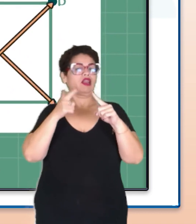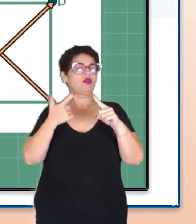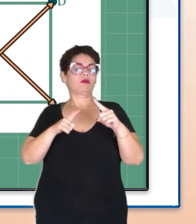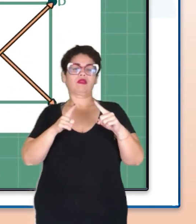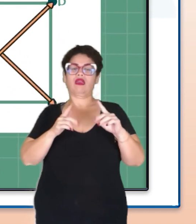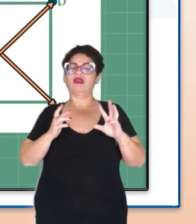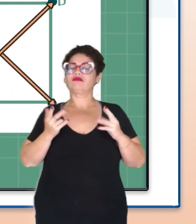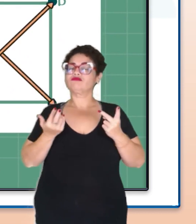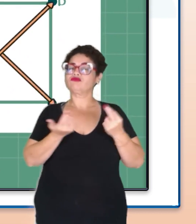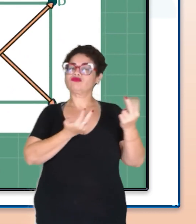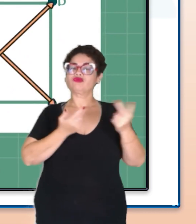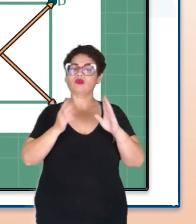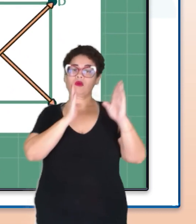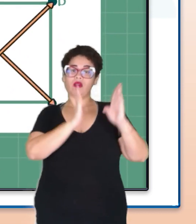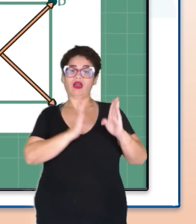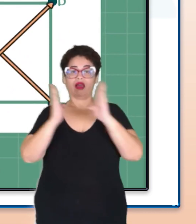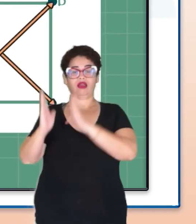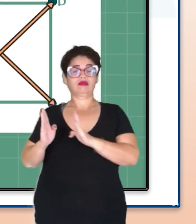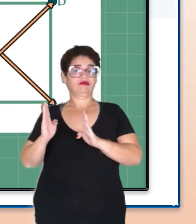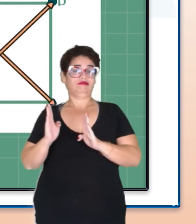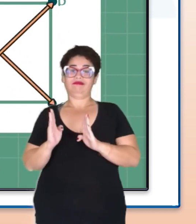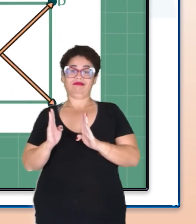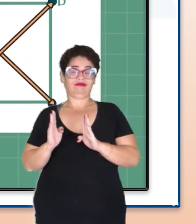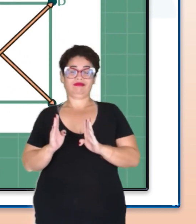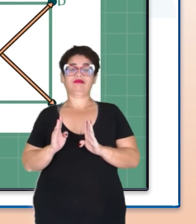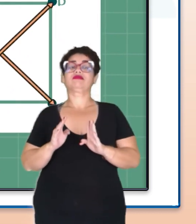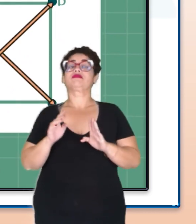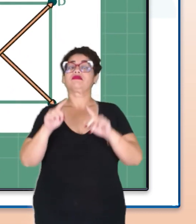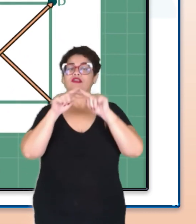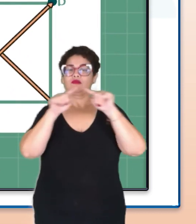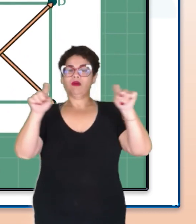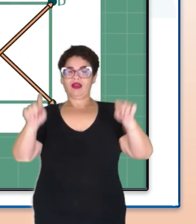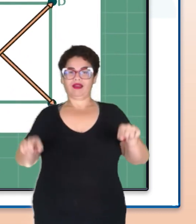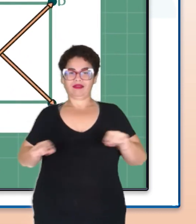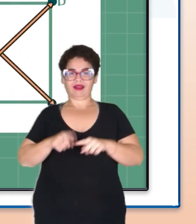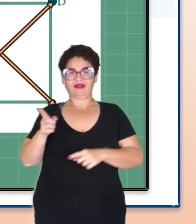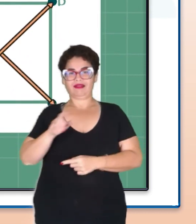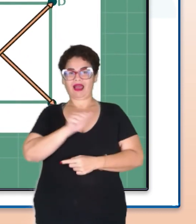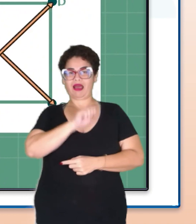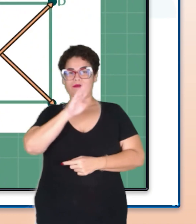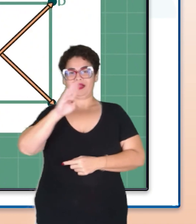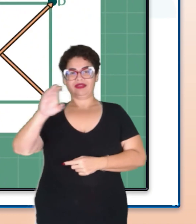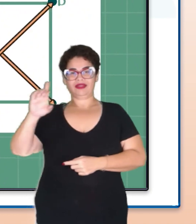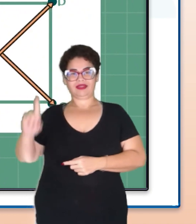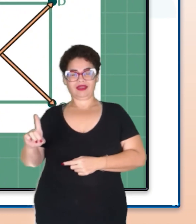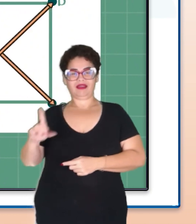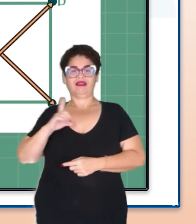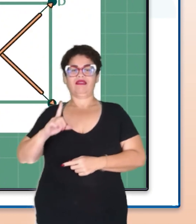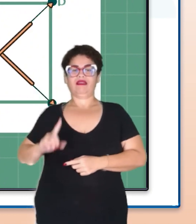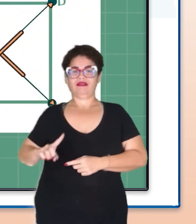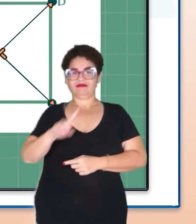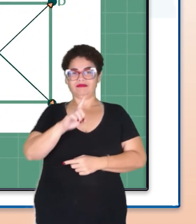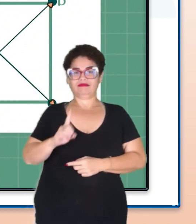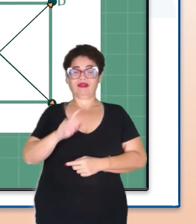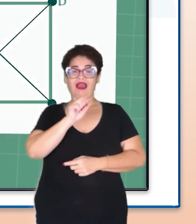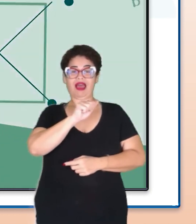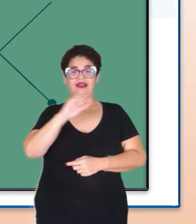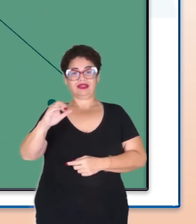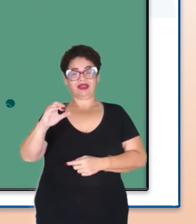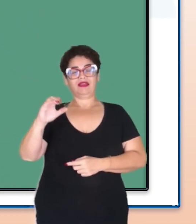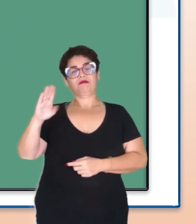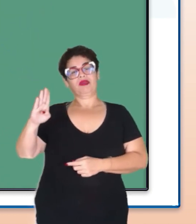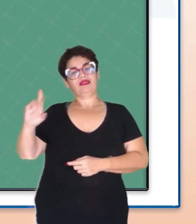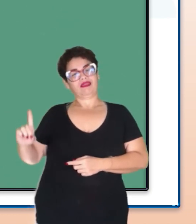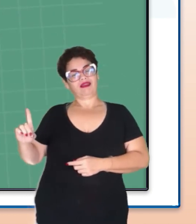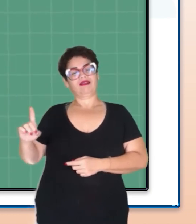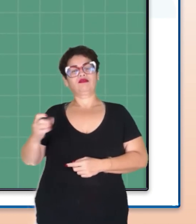ou seja, que não estão do lado um do outro. No quadrado ABCD, as diagonais são os segmentos AC e BD.